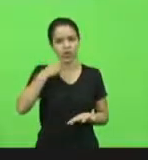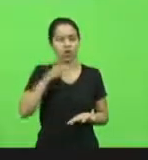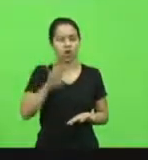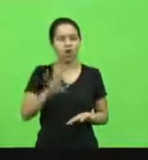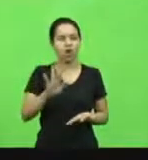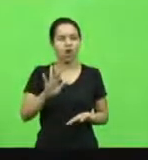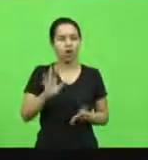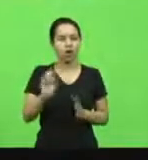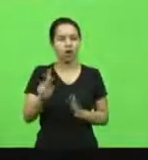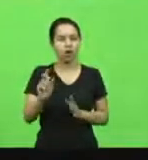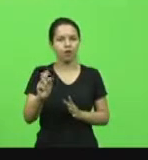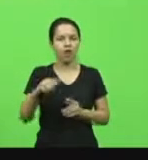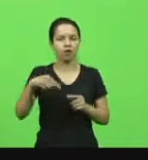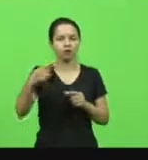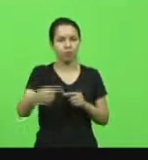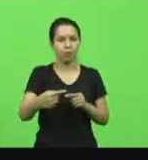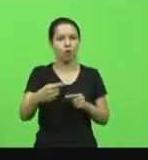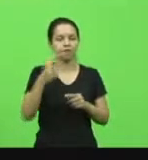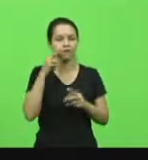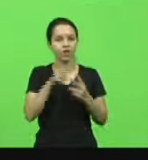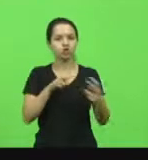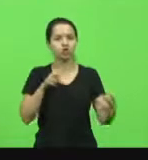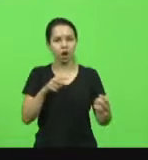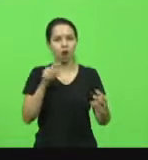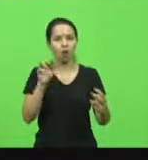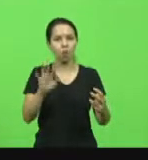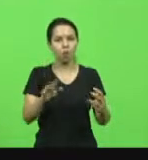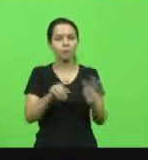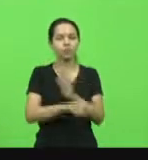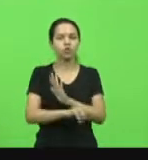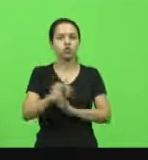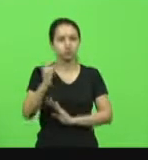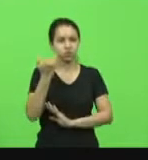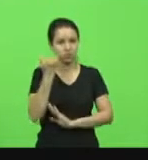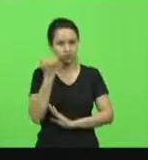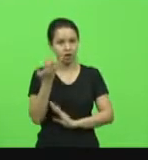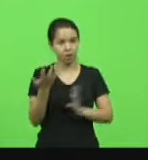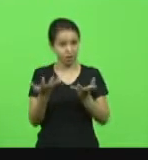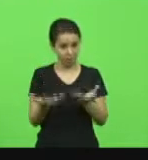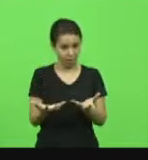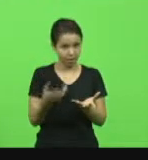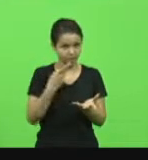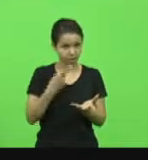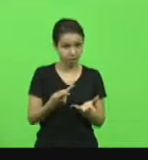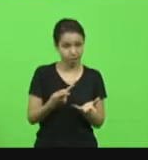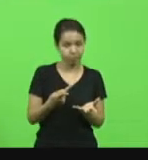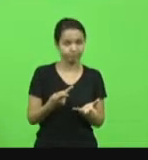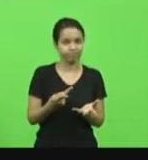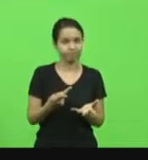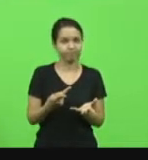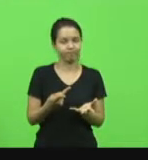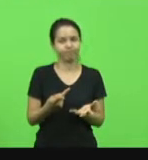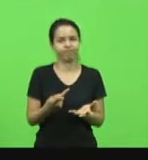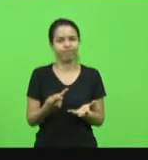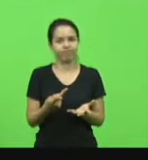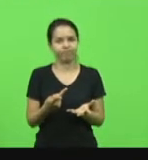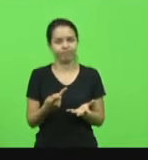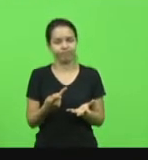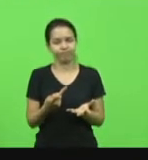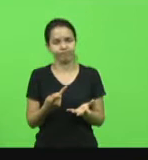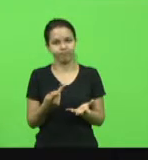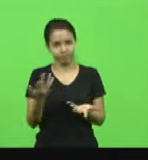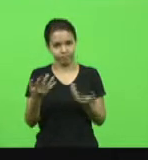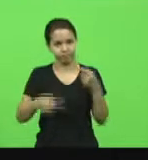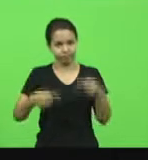sequência quem está virtual. Consulto, deputado Gessé Lopes, se V. Exª estava requerendo para